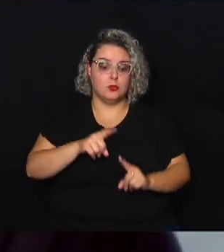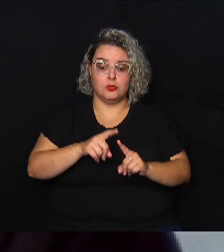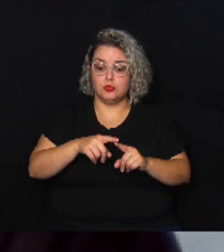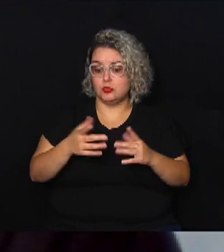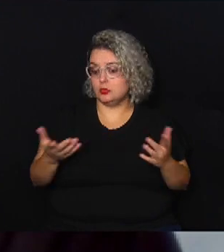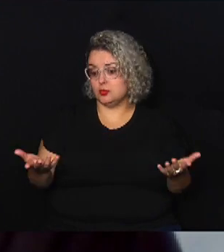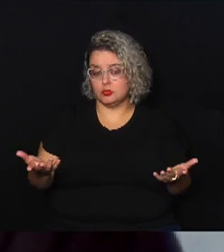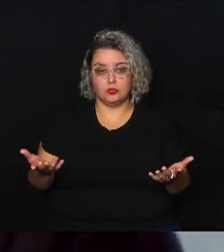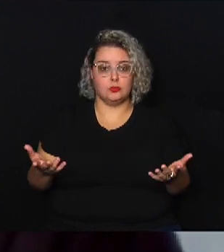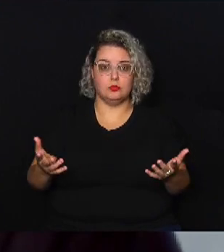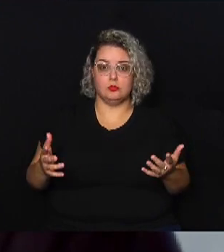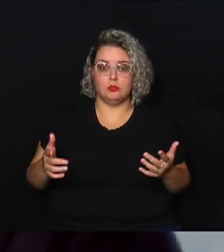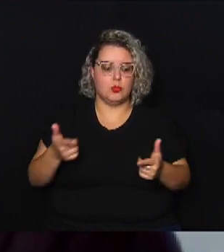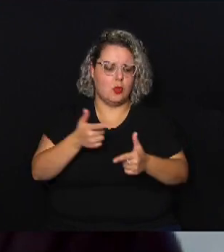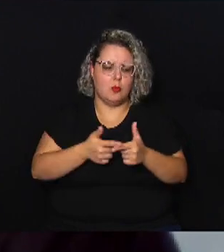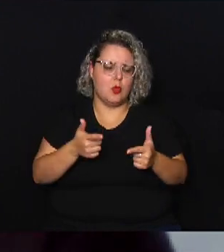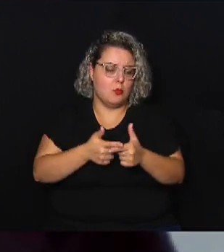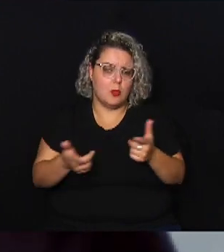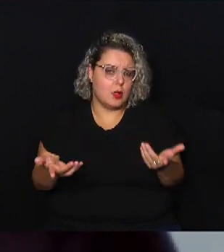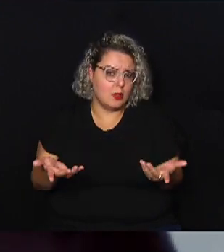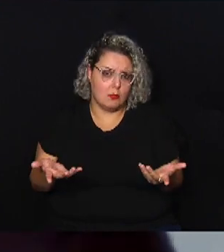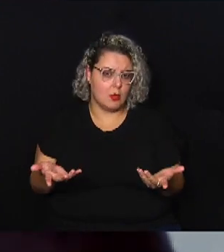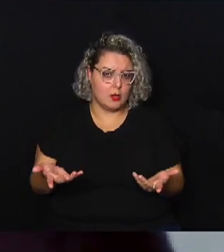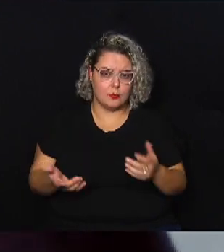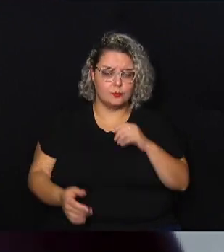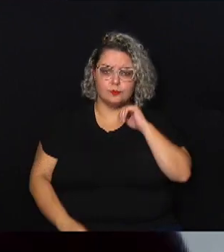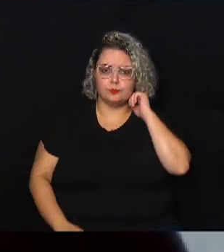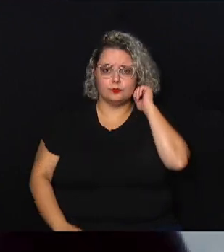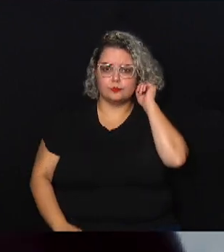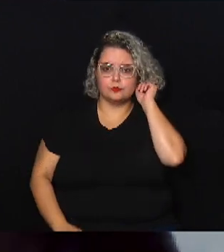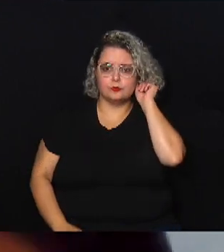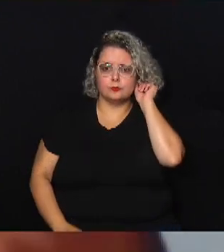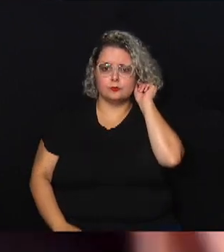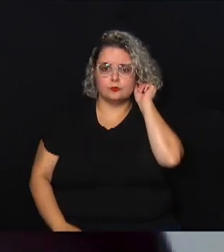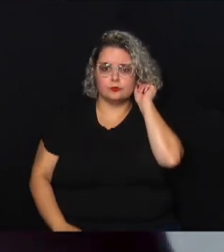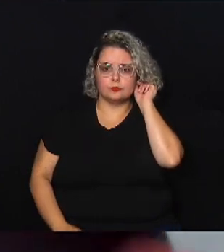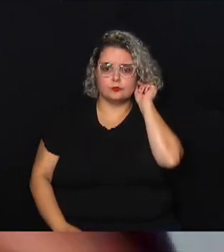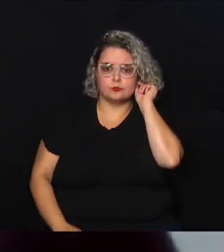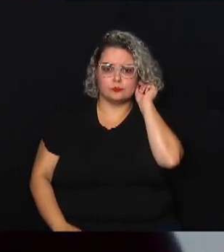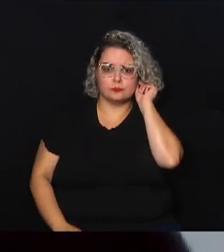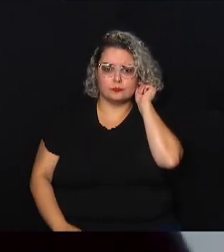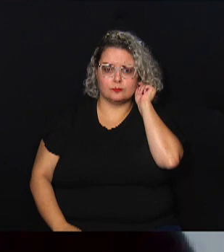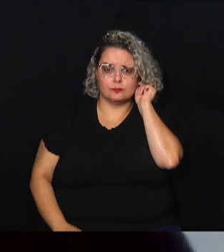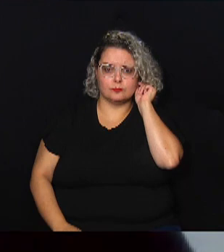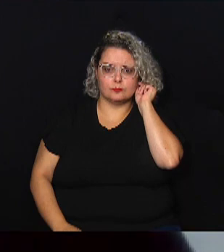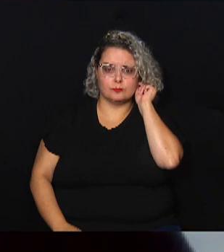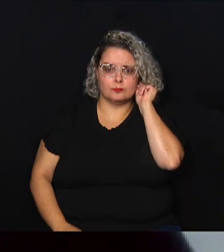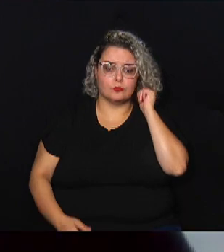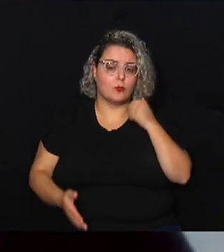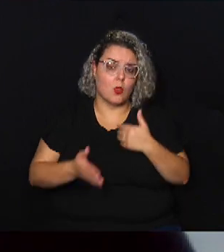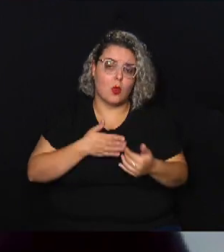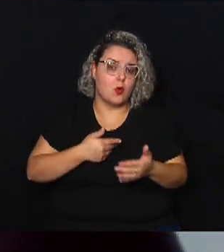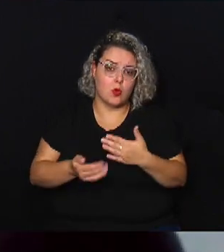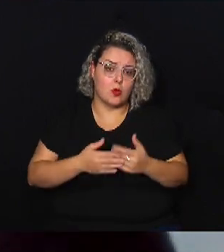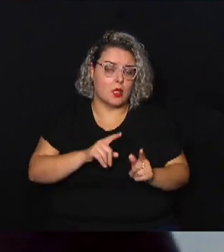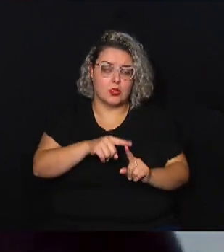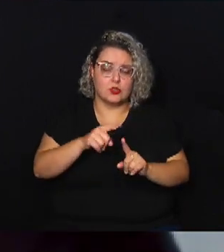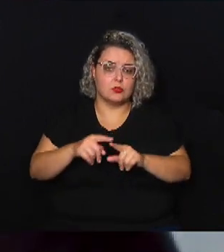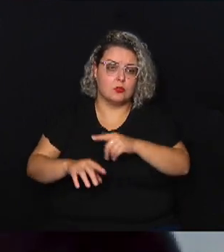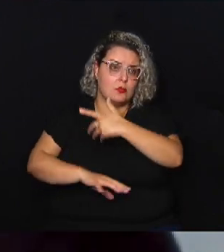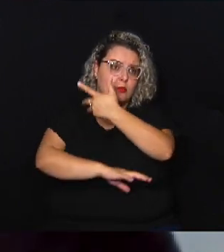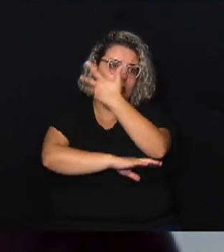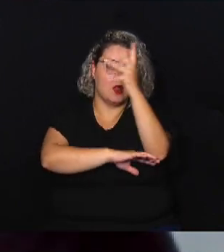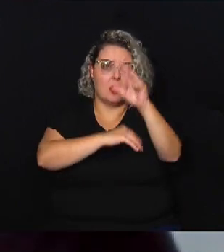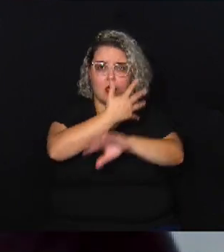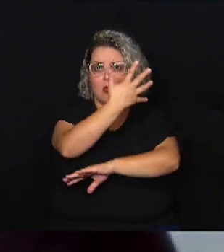tormenta se aproximando ou qualquer tipo de desastre natural o Brasil